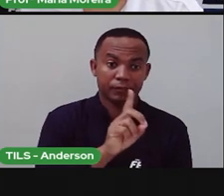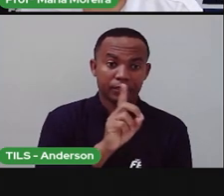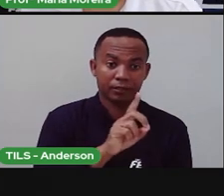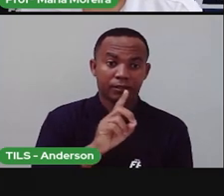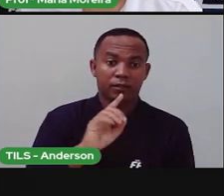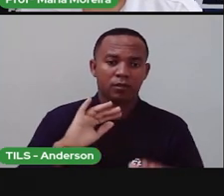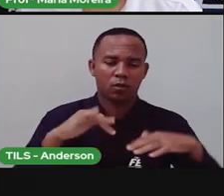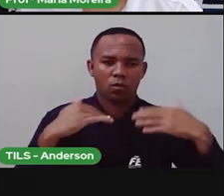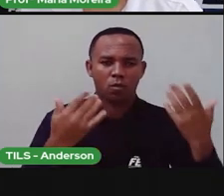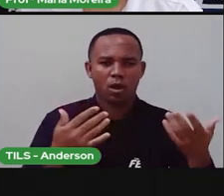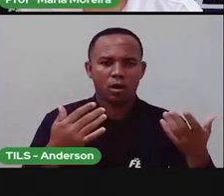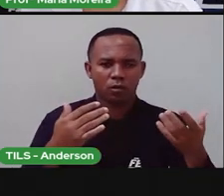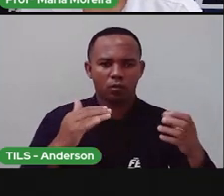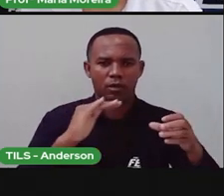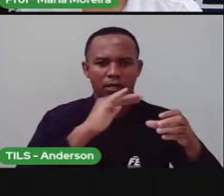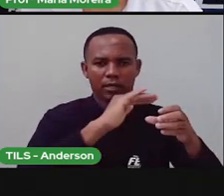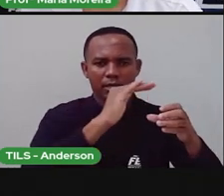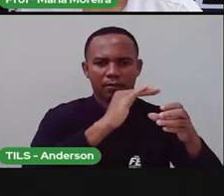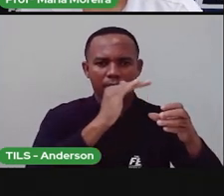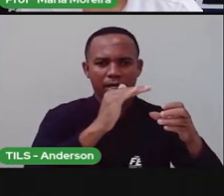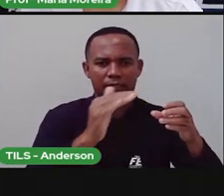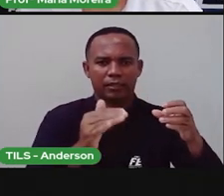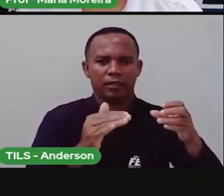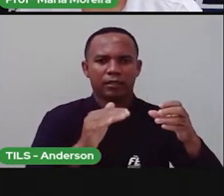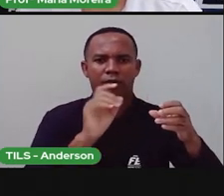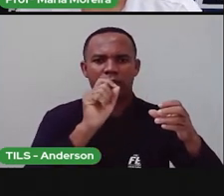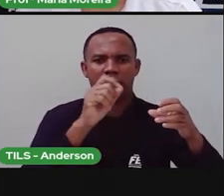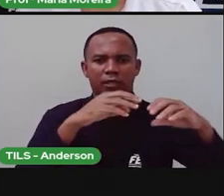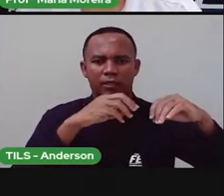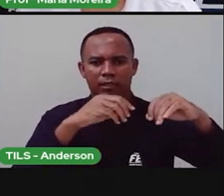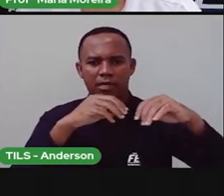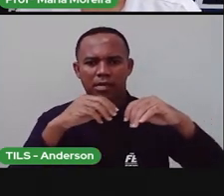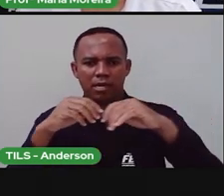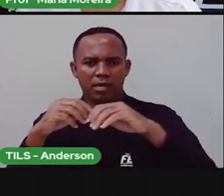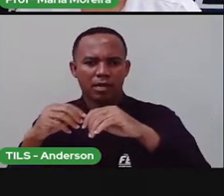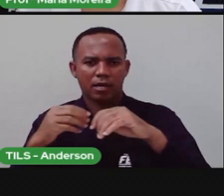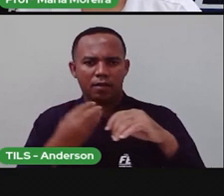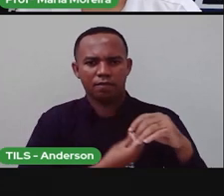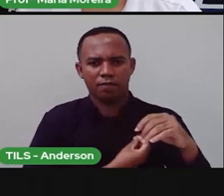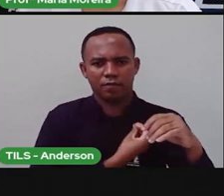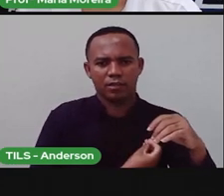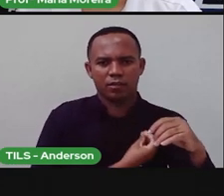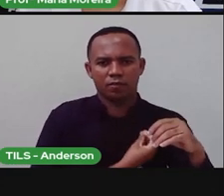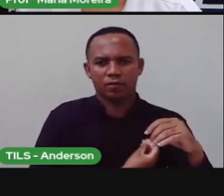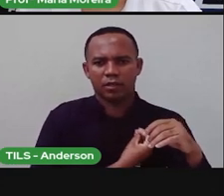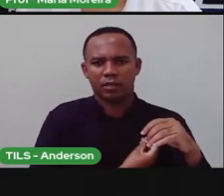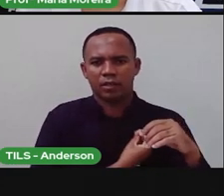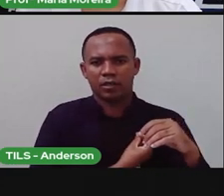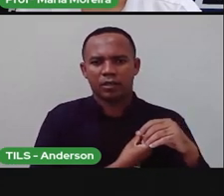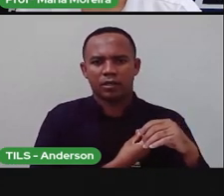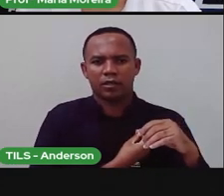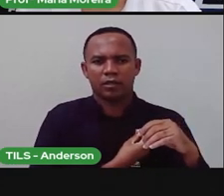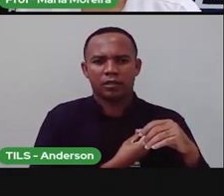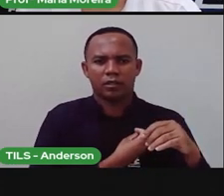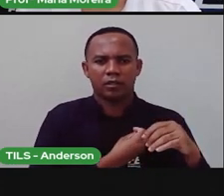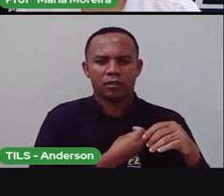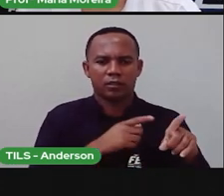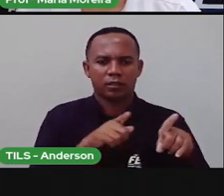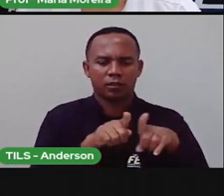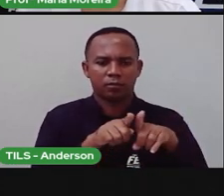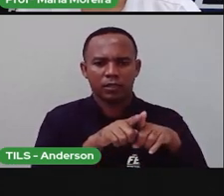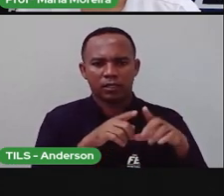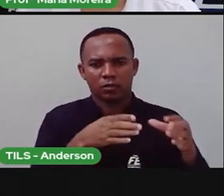Qual é a camada externa da Terra? Que é habitada pelos seres vivos, né? E que corresponde ao